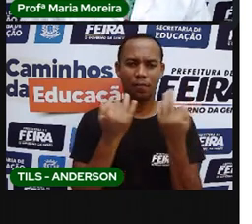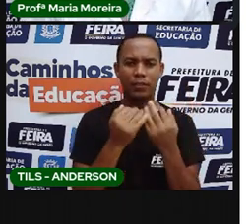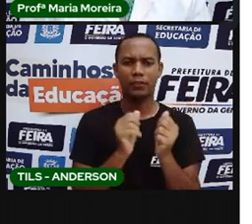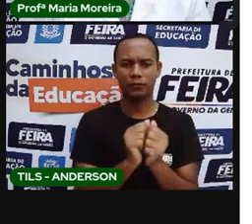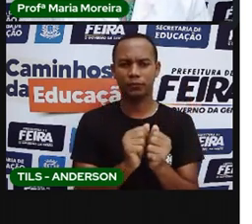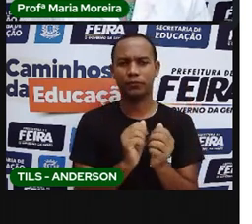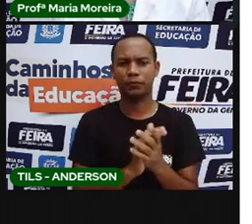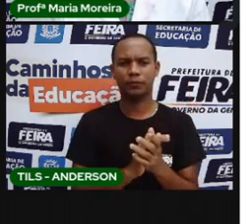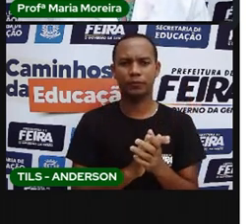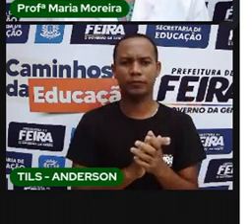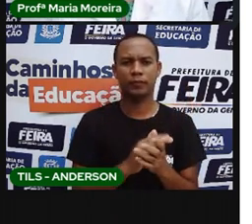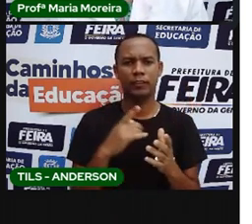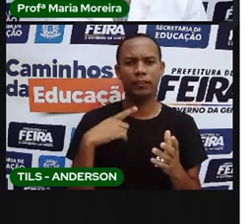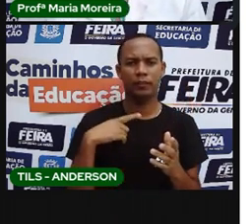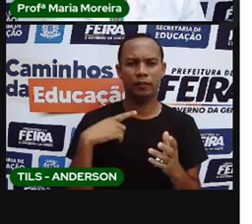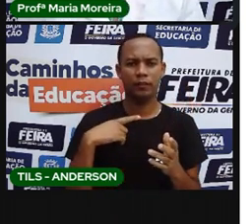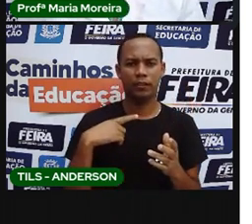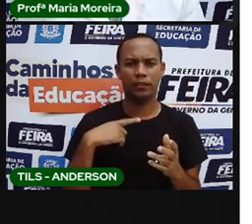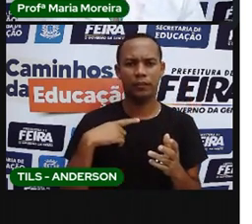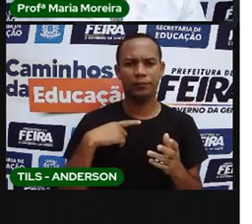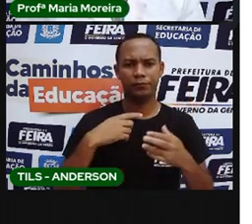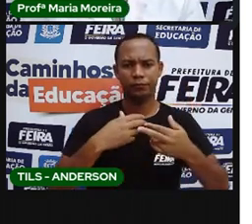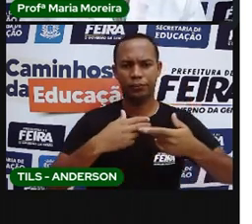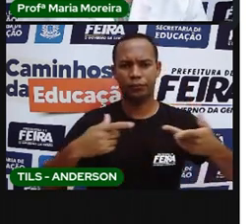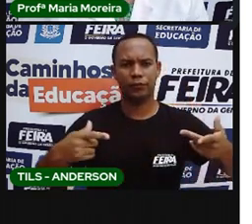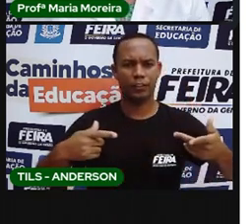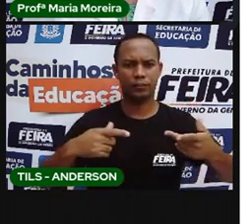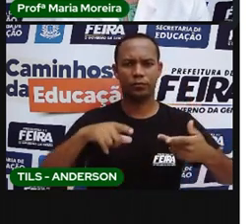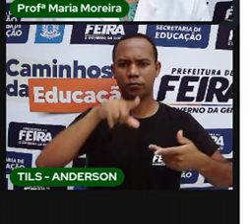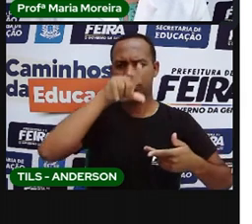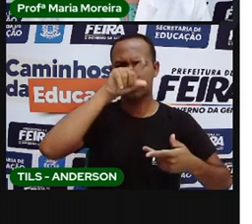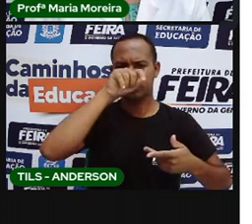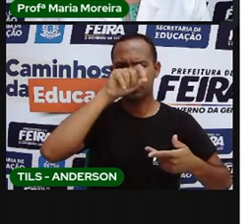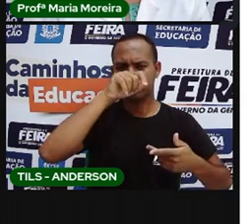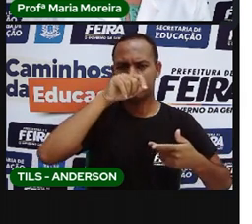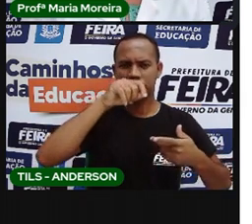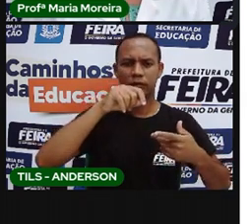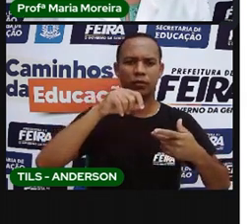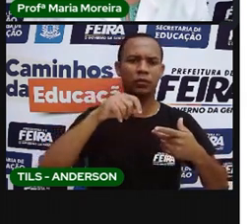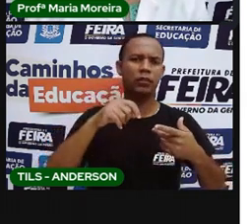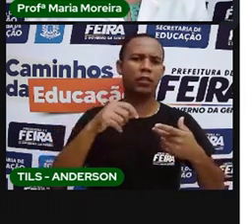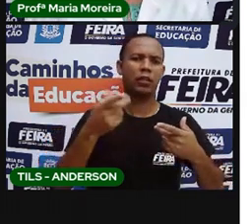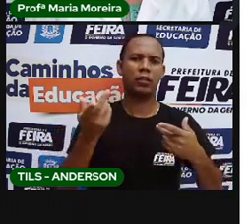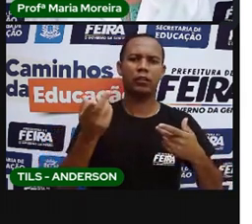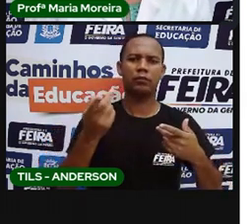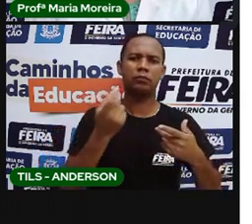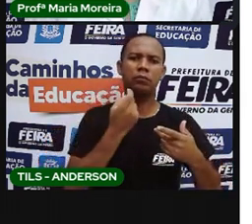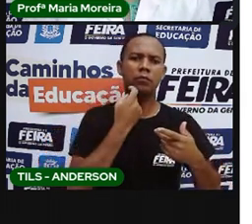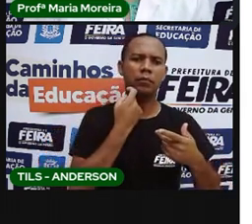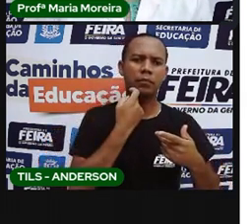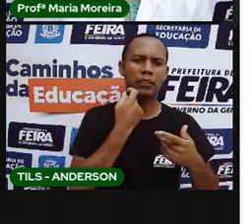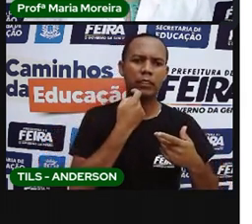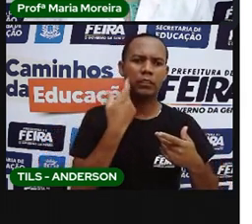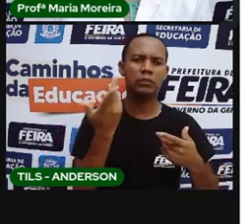vamos lá. Os indígenas, eles criam também animais. Galinha, que é comum, inclusive, a vê aí